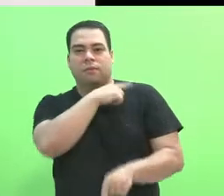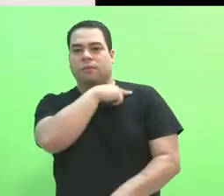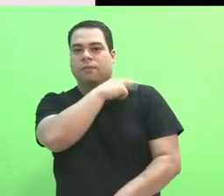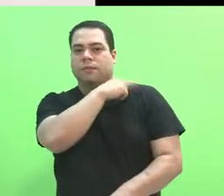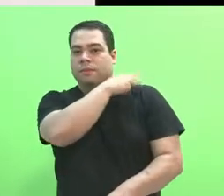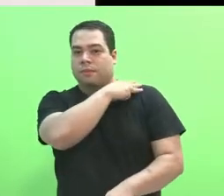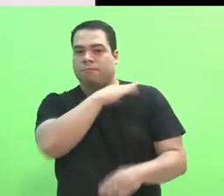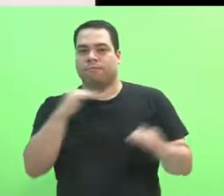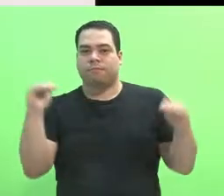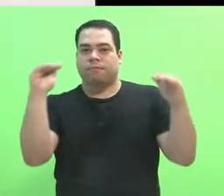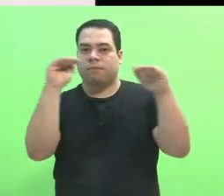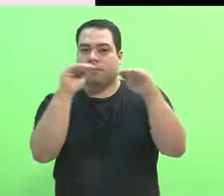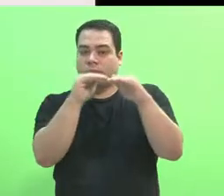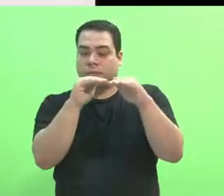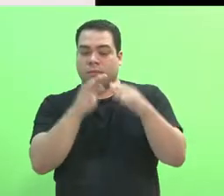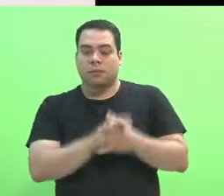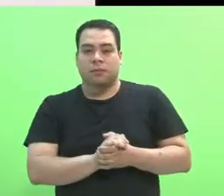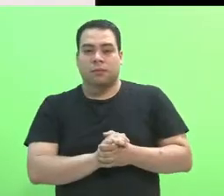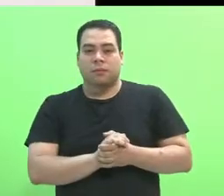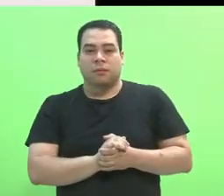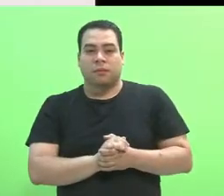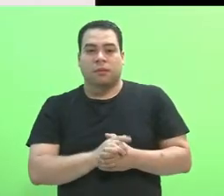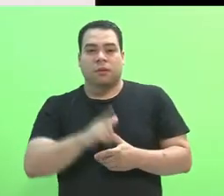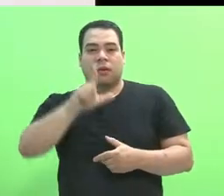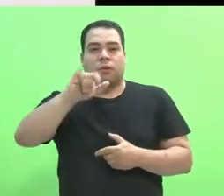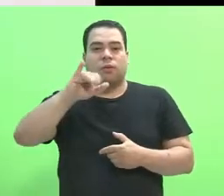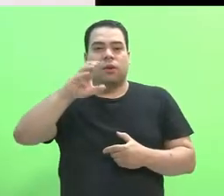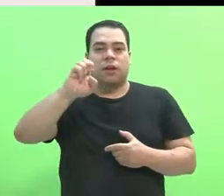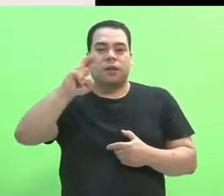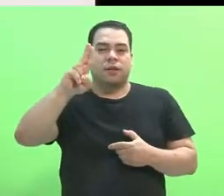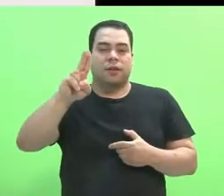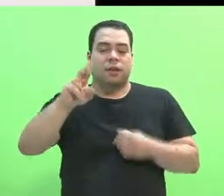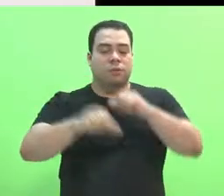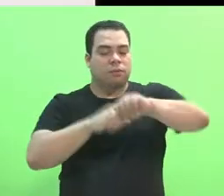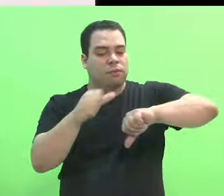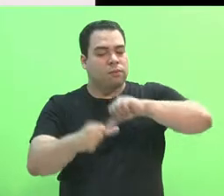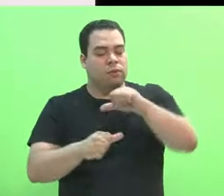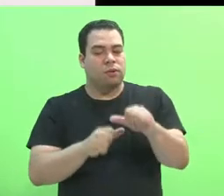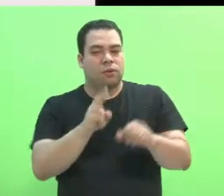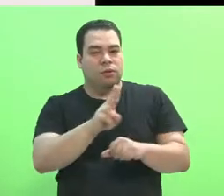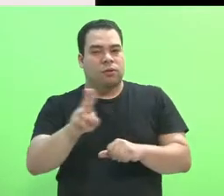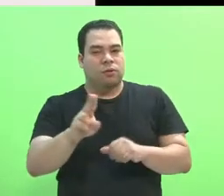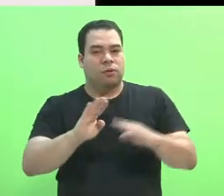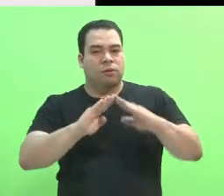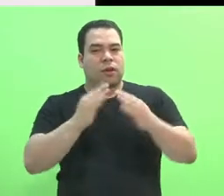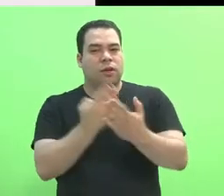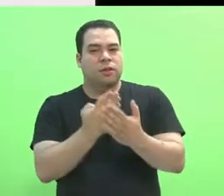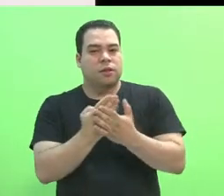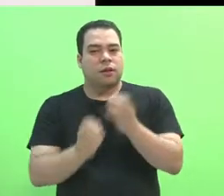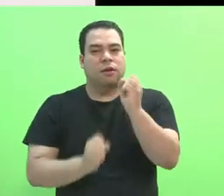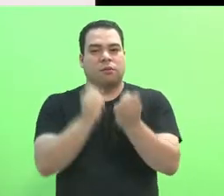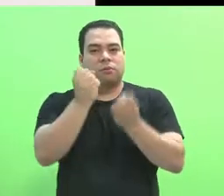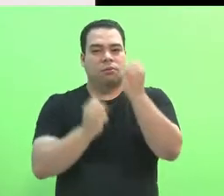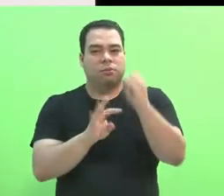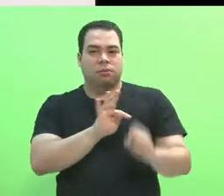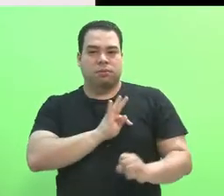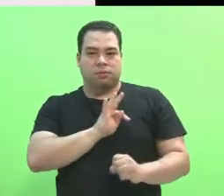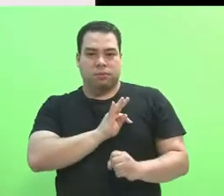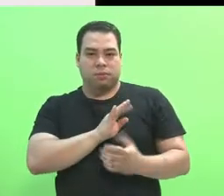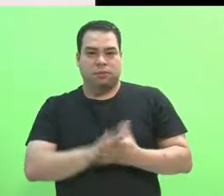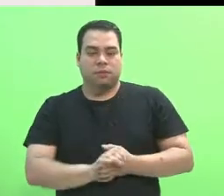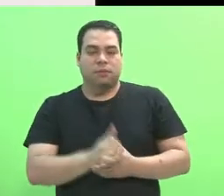os liceus industriais passaram a se chamar escolas industriais e técnicas. Em 1959,